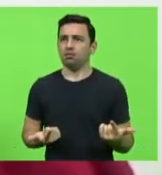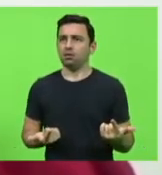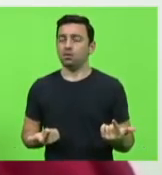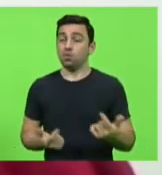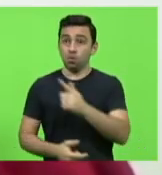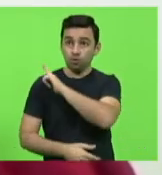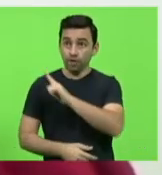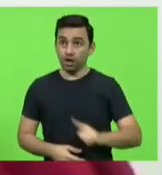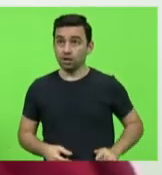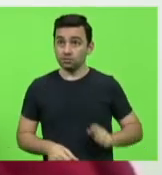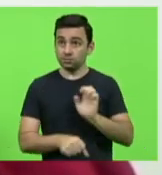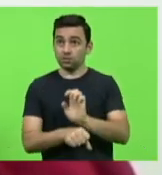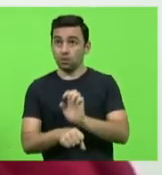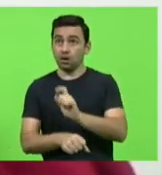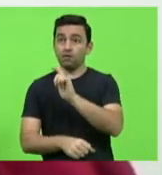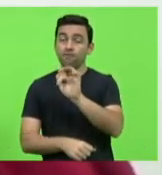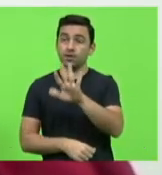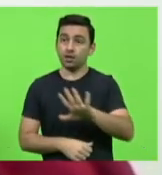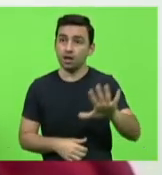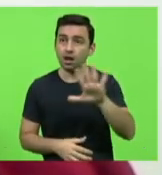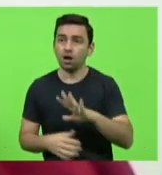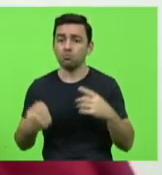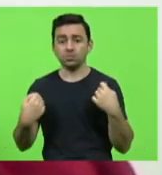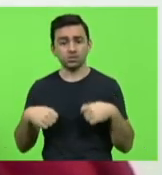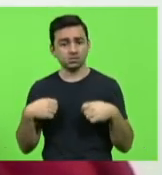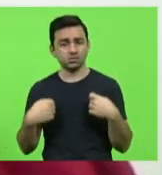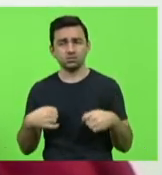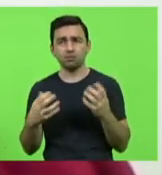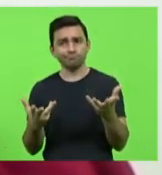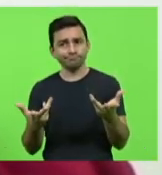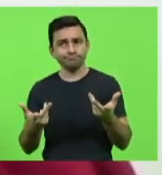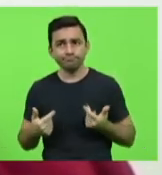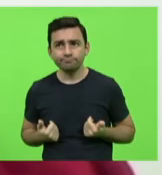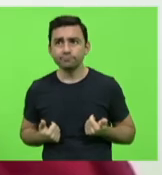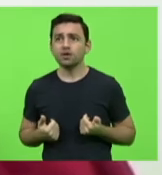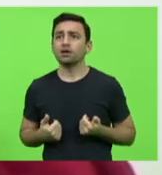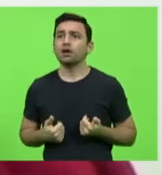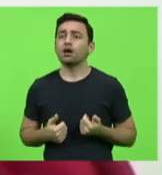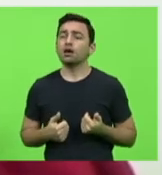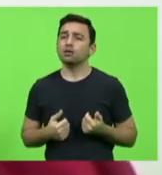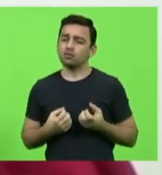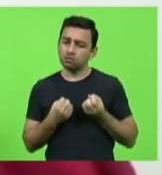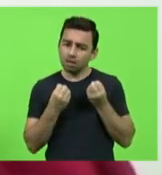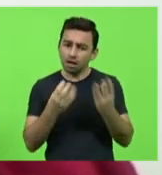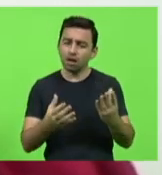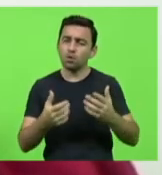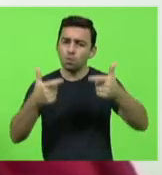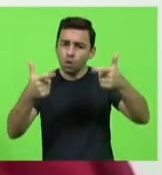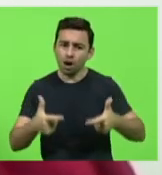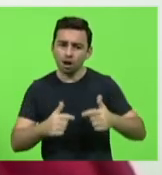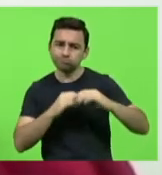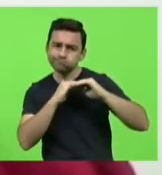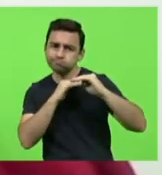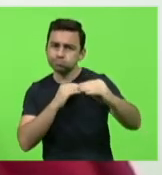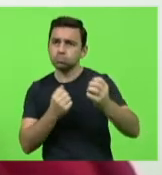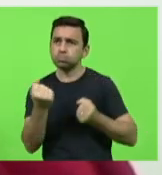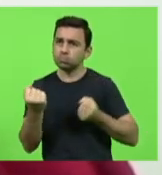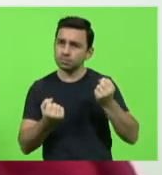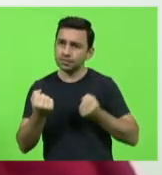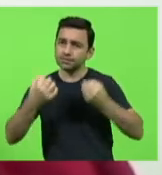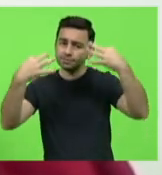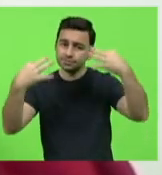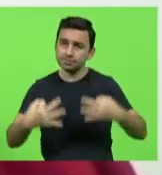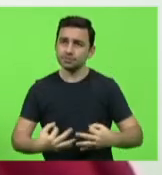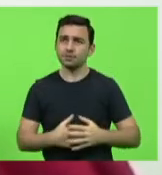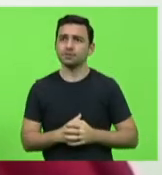estadual como federal é dar eficiência e dar conta de oferecer estradas seguras essa rodovia onde